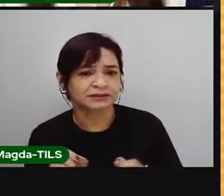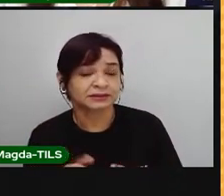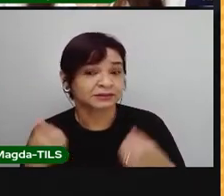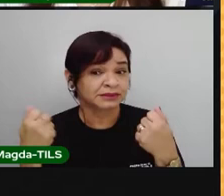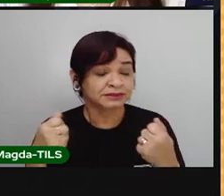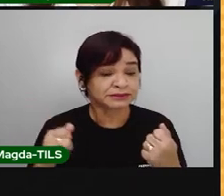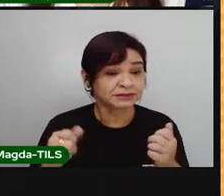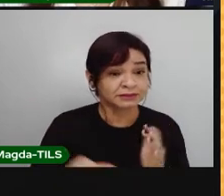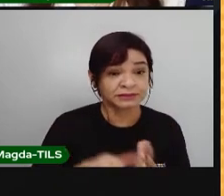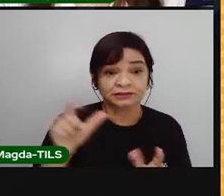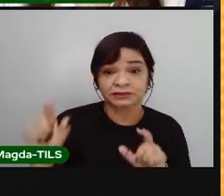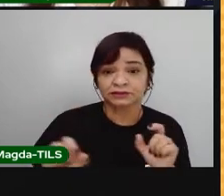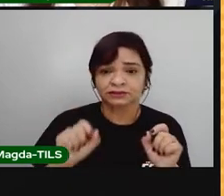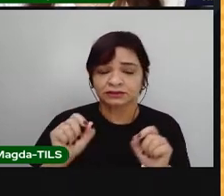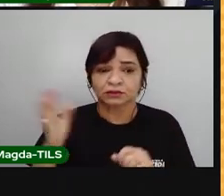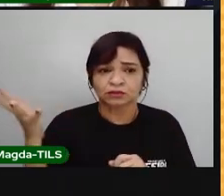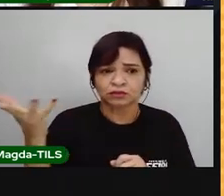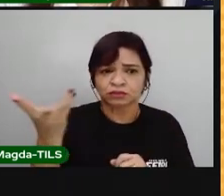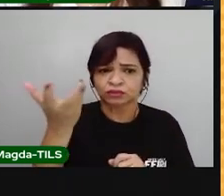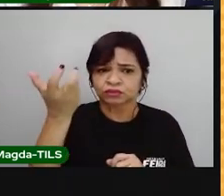primeiro definir o que é clima.